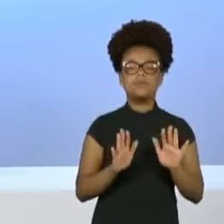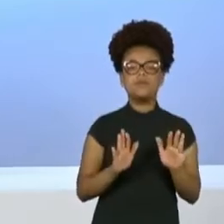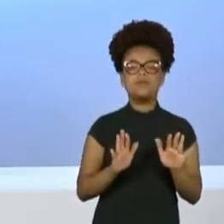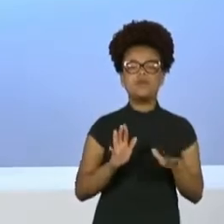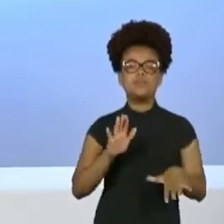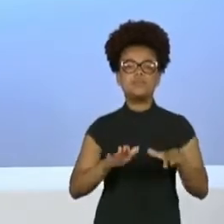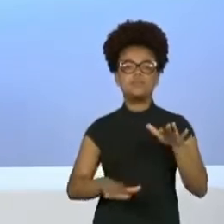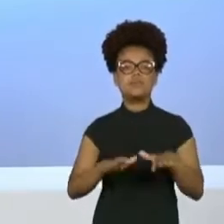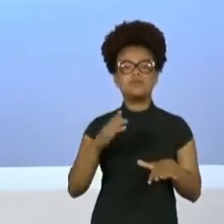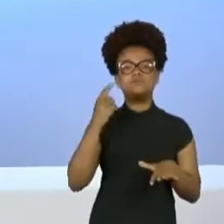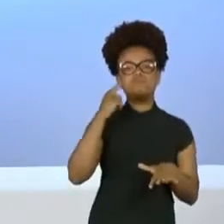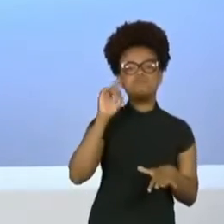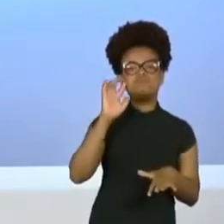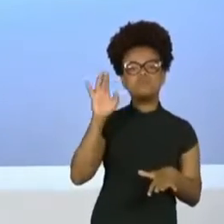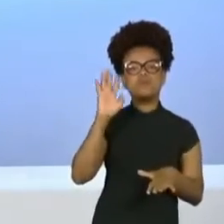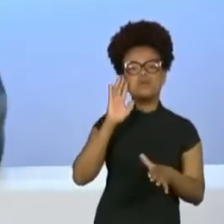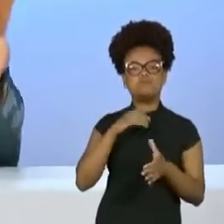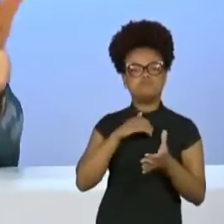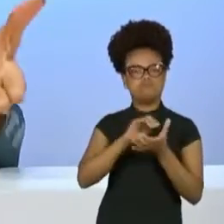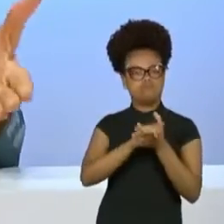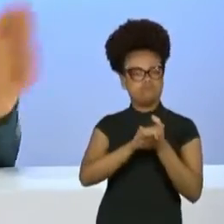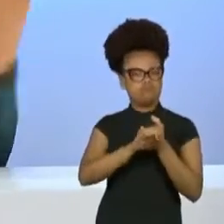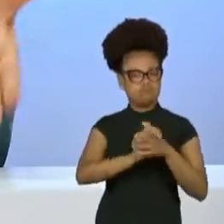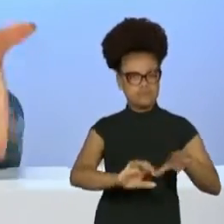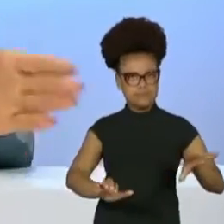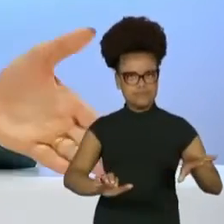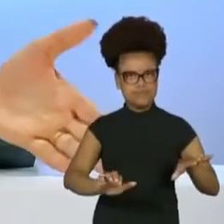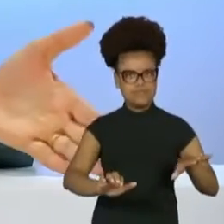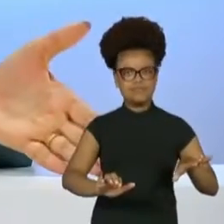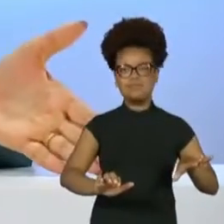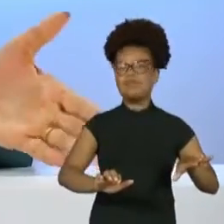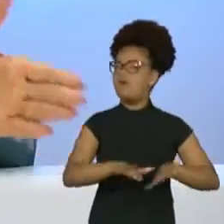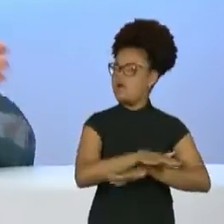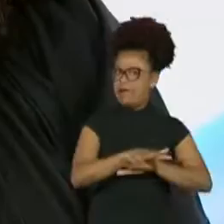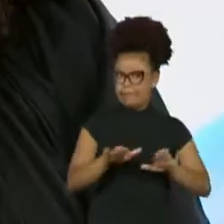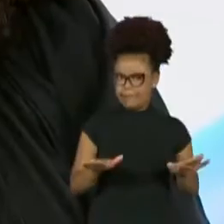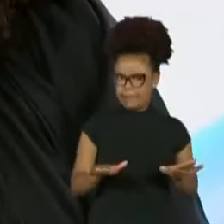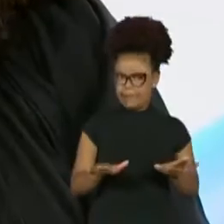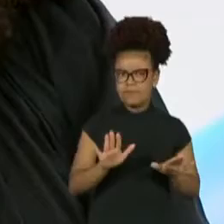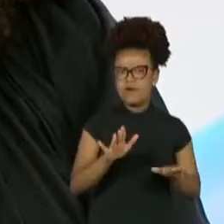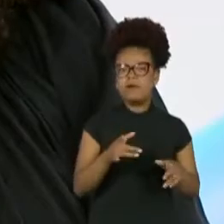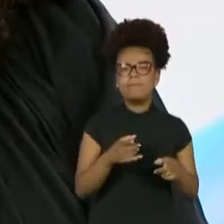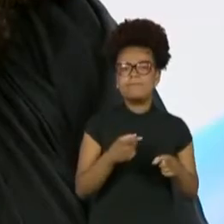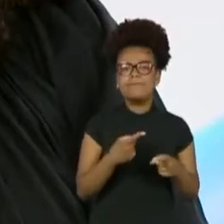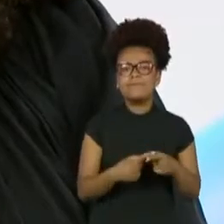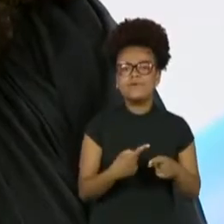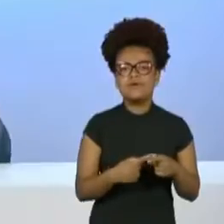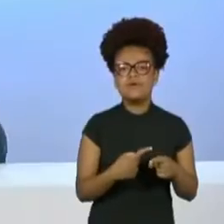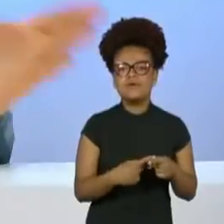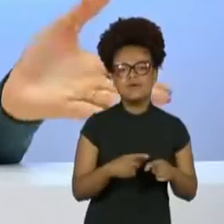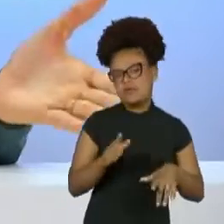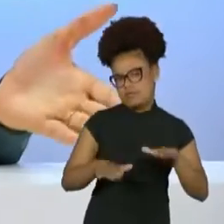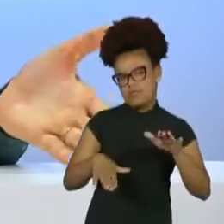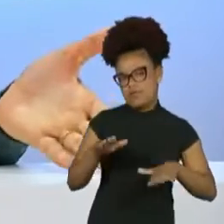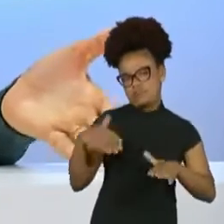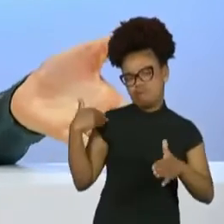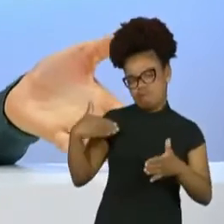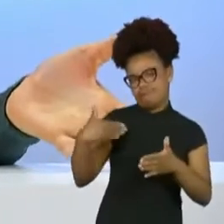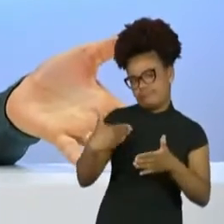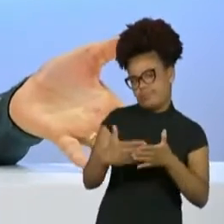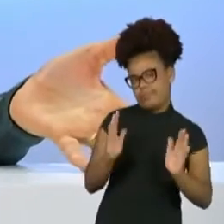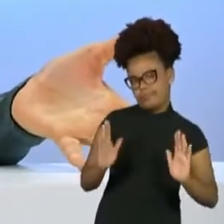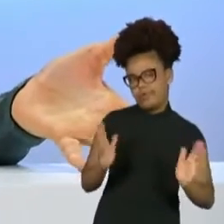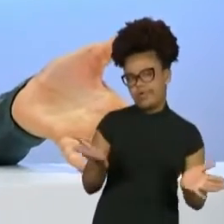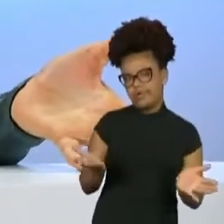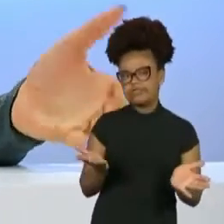acabou... Às vezes as relações acabam porque elas simplesmente têm que acabar. É, deram o certo durante